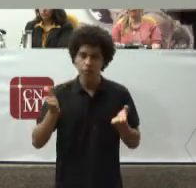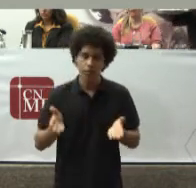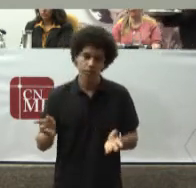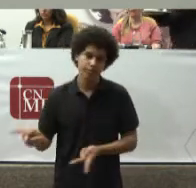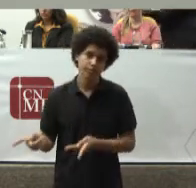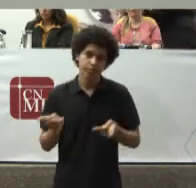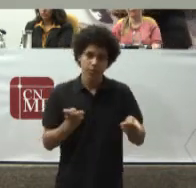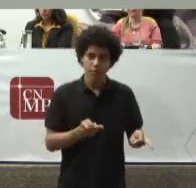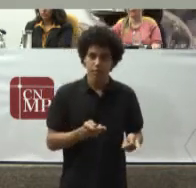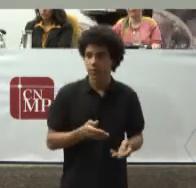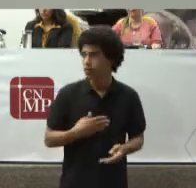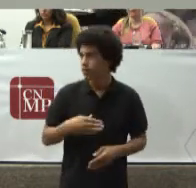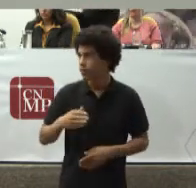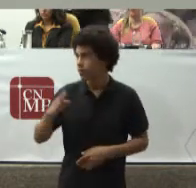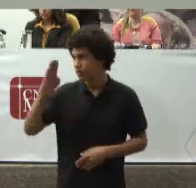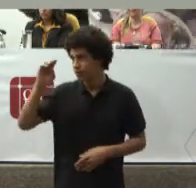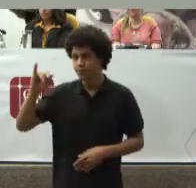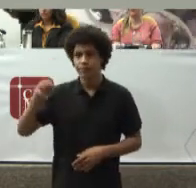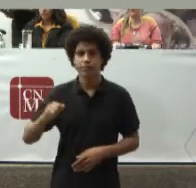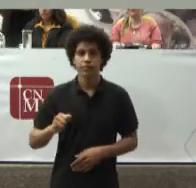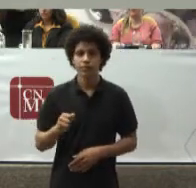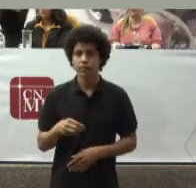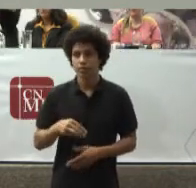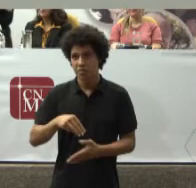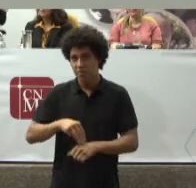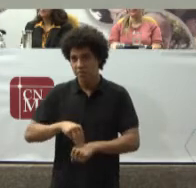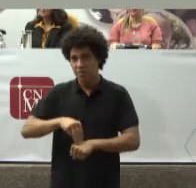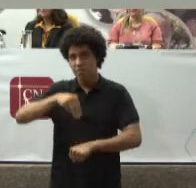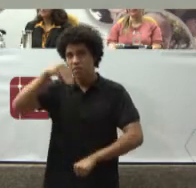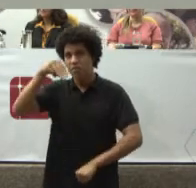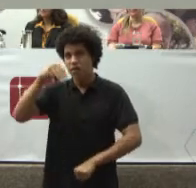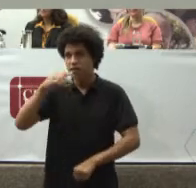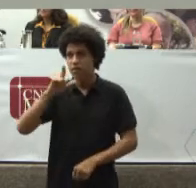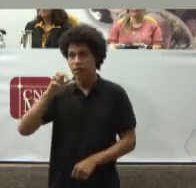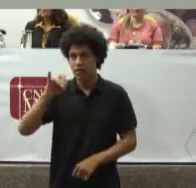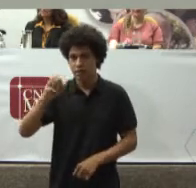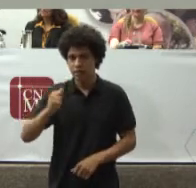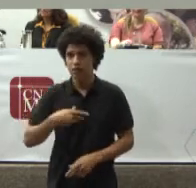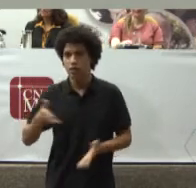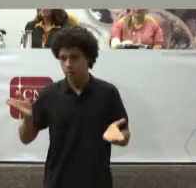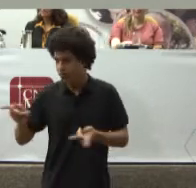Santos Que acaba de entrar Em plenário Que tem sido Há muitos anos